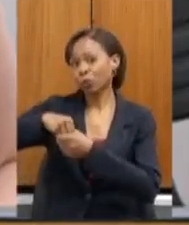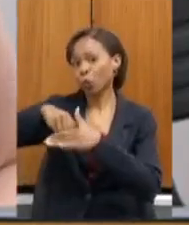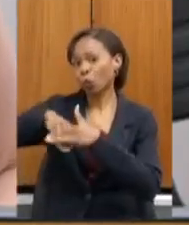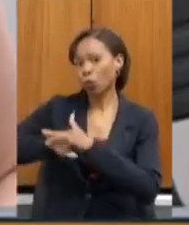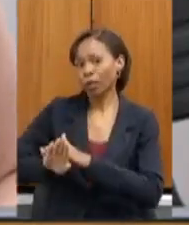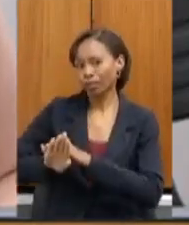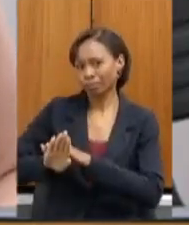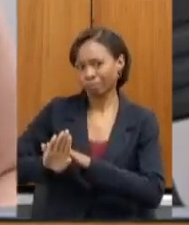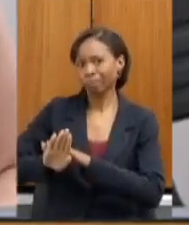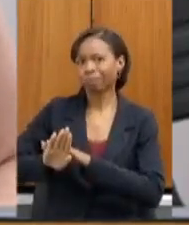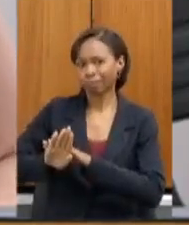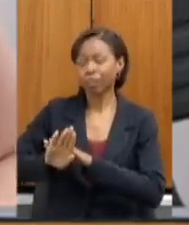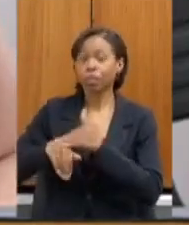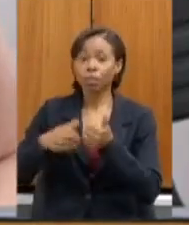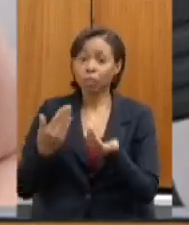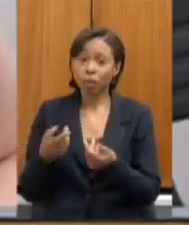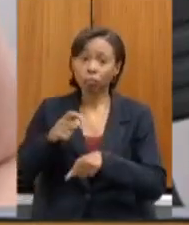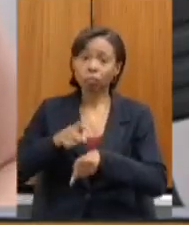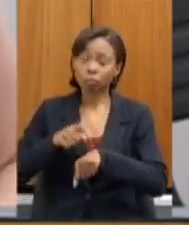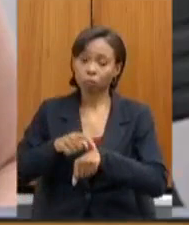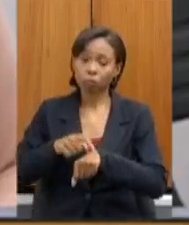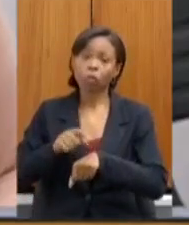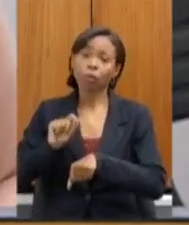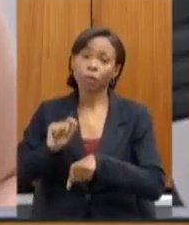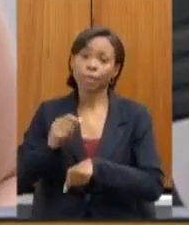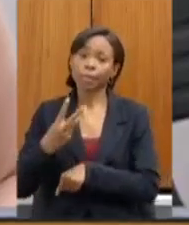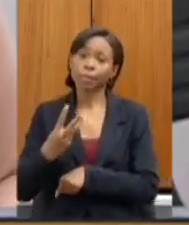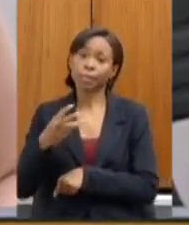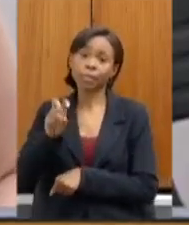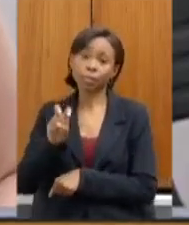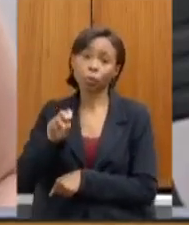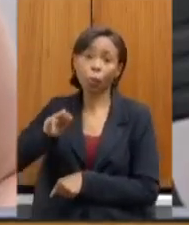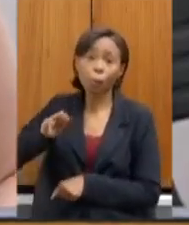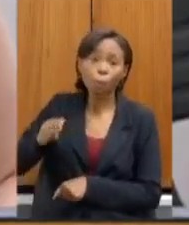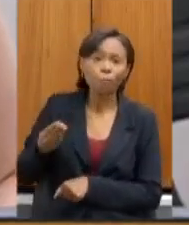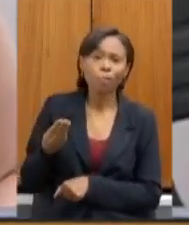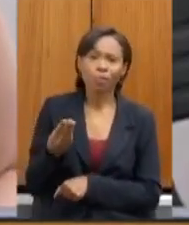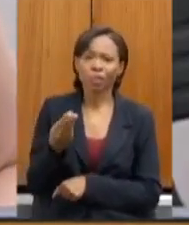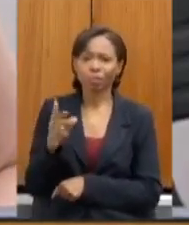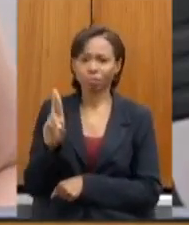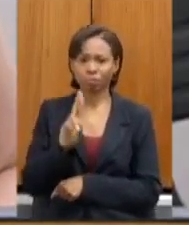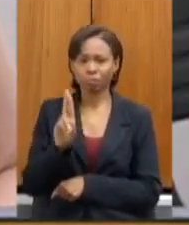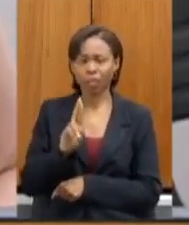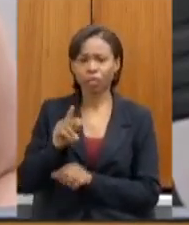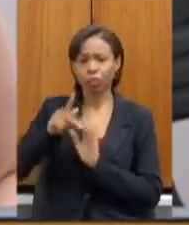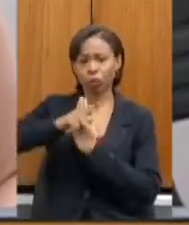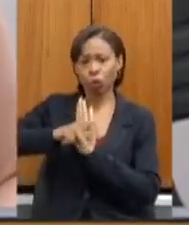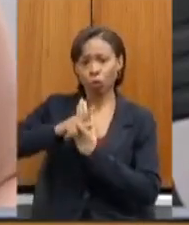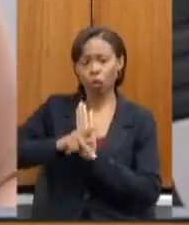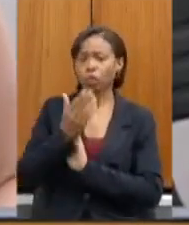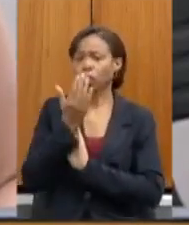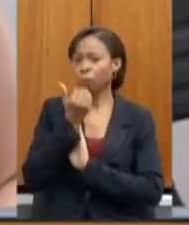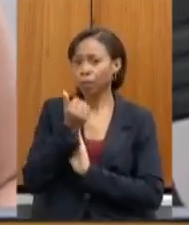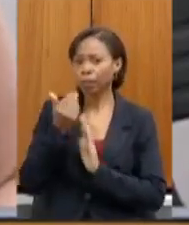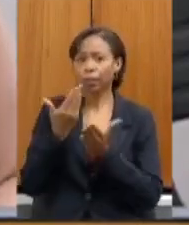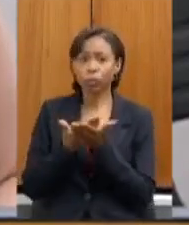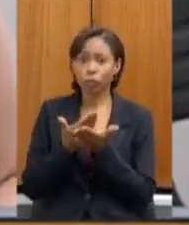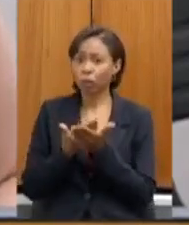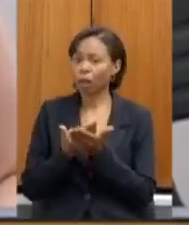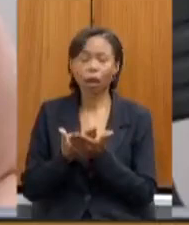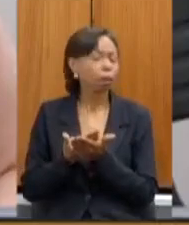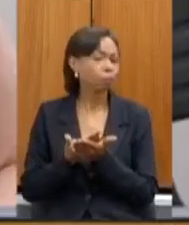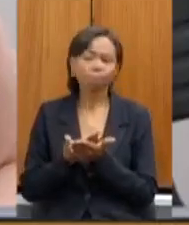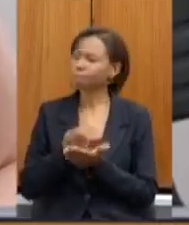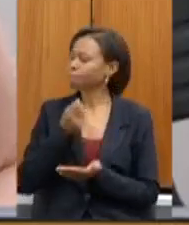nesse momento são 35 milhões de reais do programa nacional de alimentação escolar que não